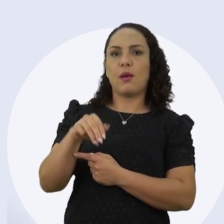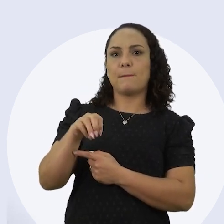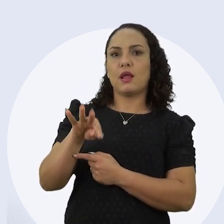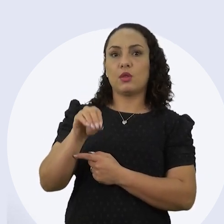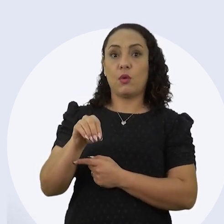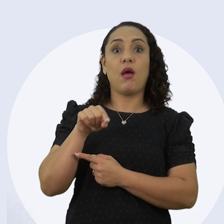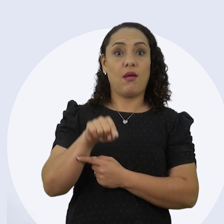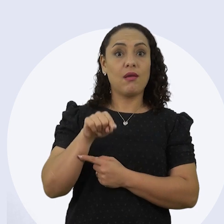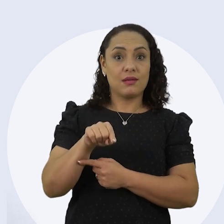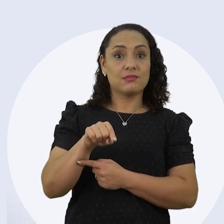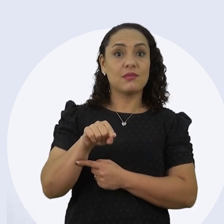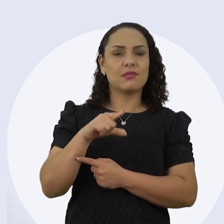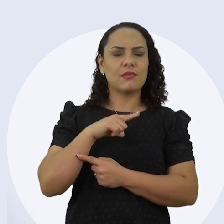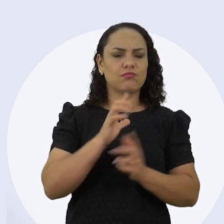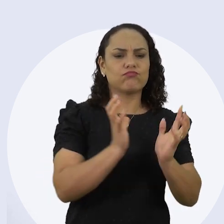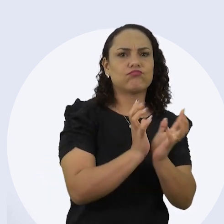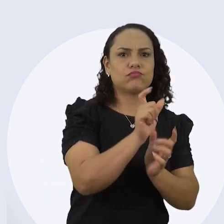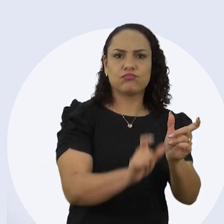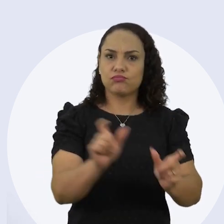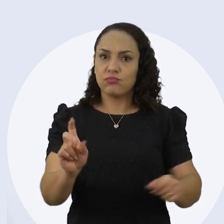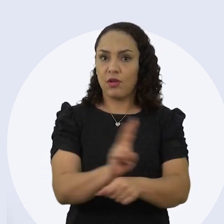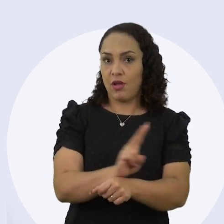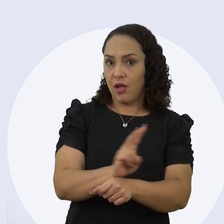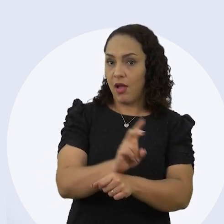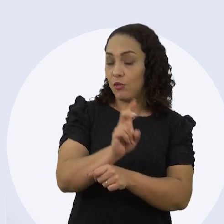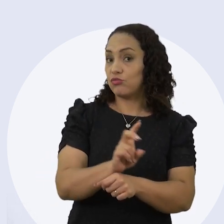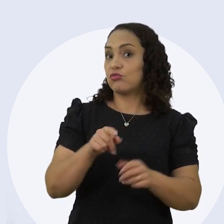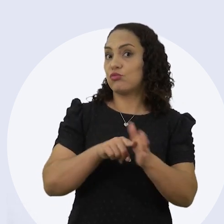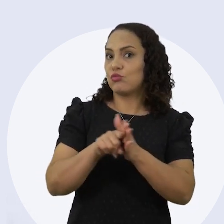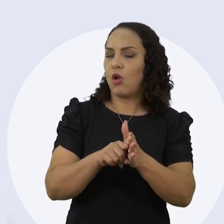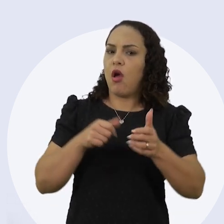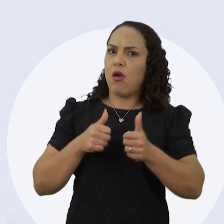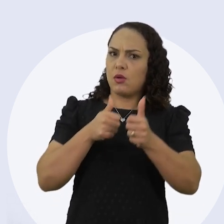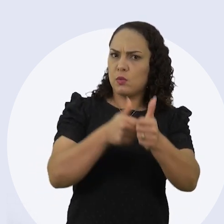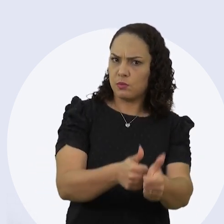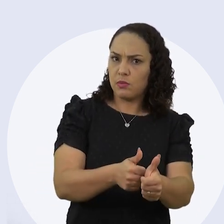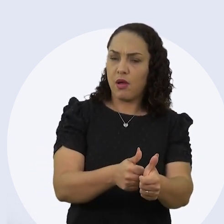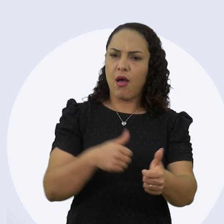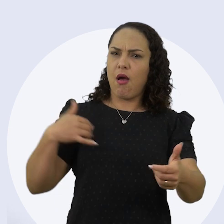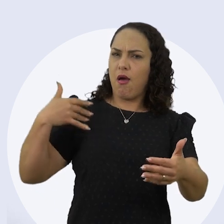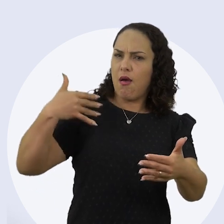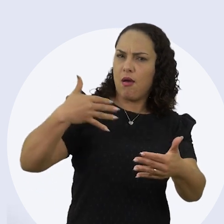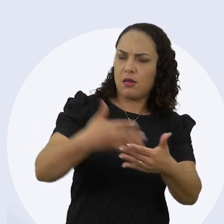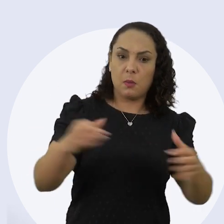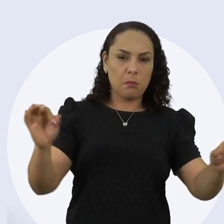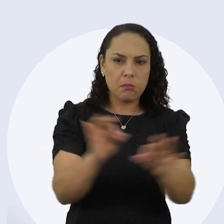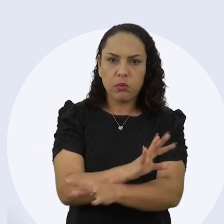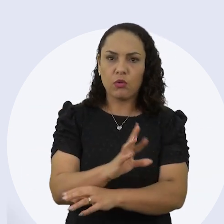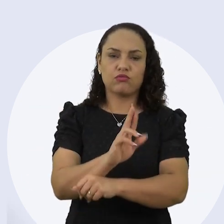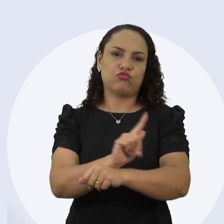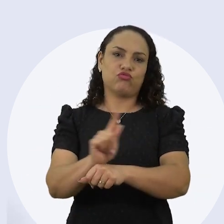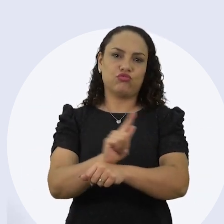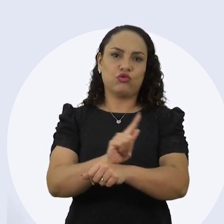Nessa ação, as equipes de auditores acompanham as recomendações até que sejam atendidas pelo